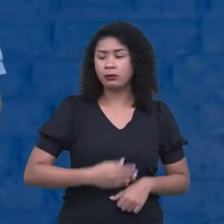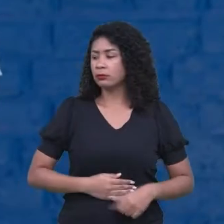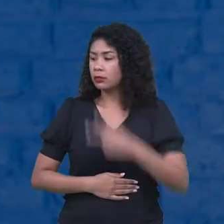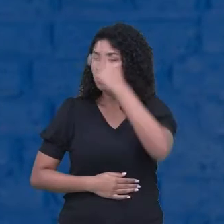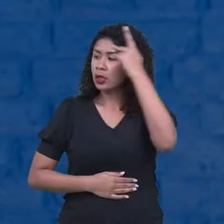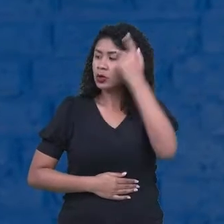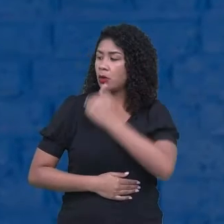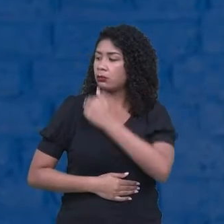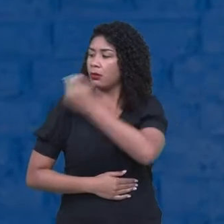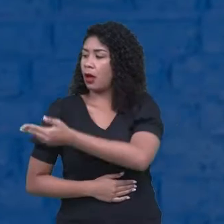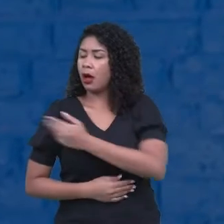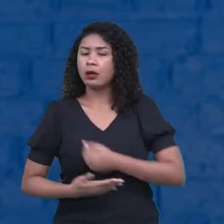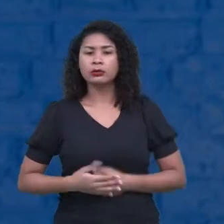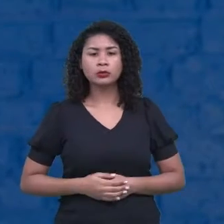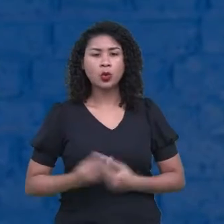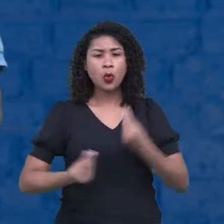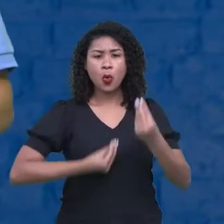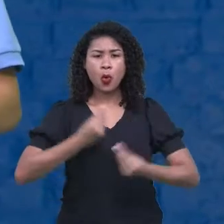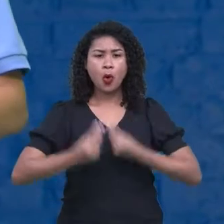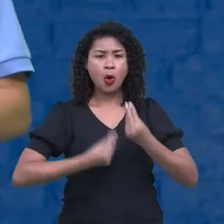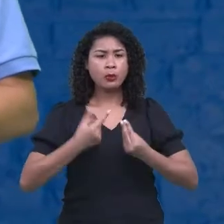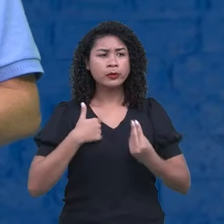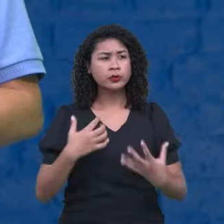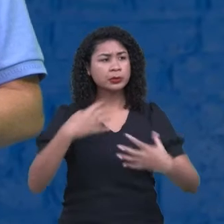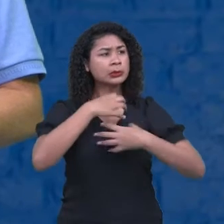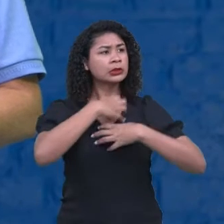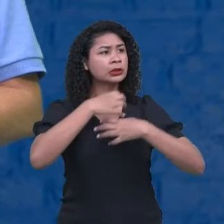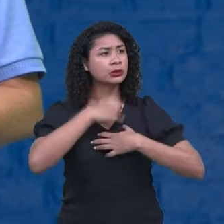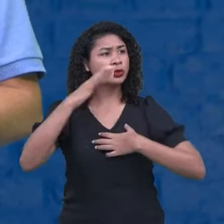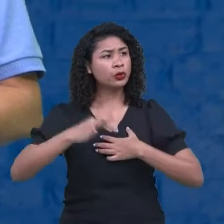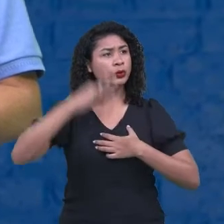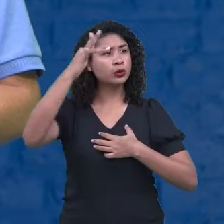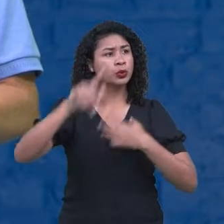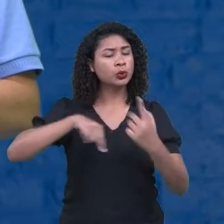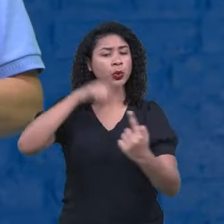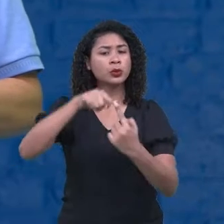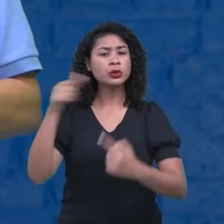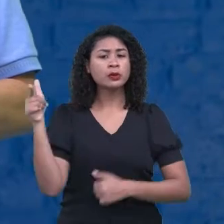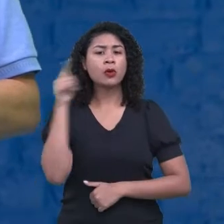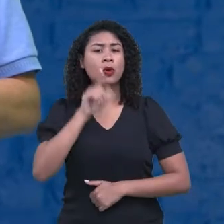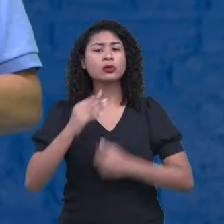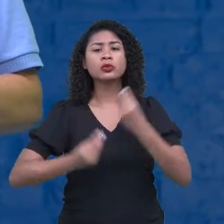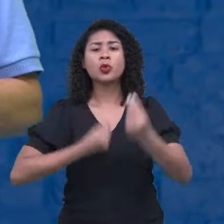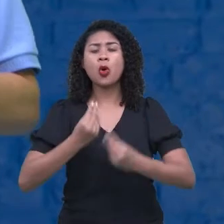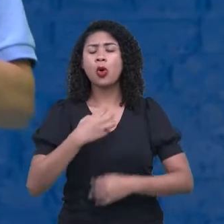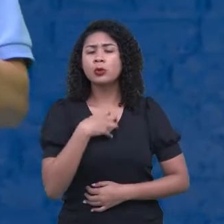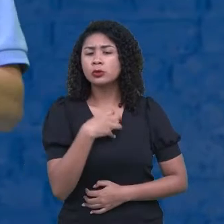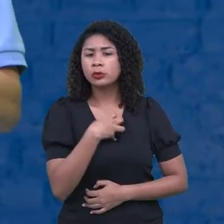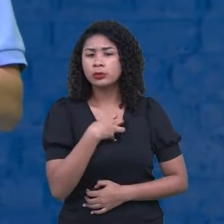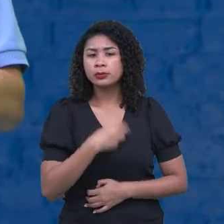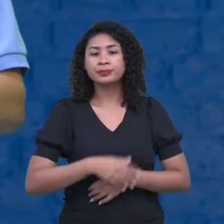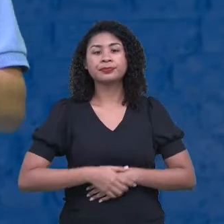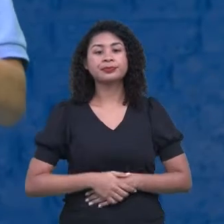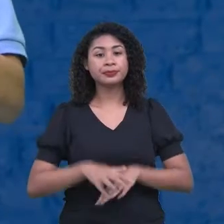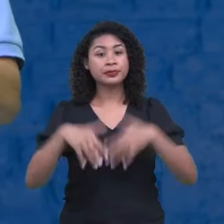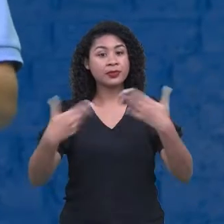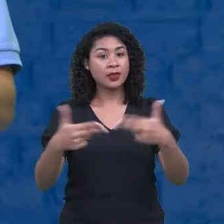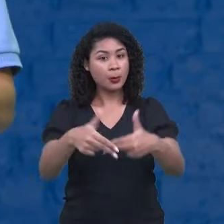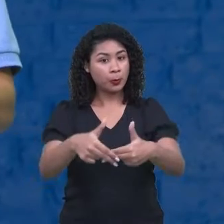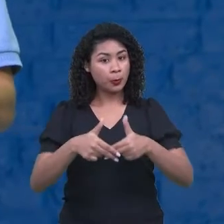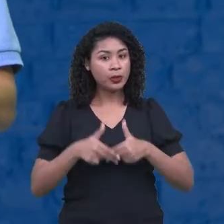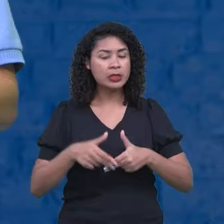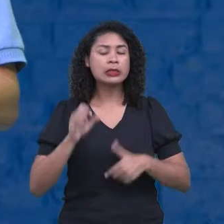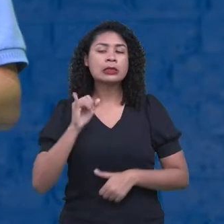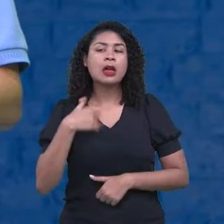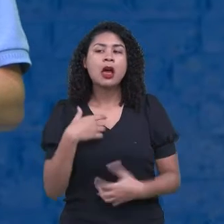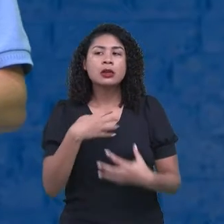vou me sentir quando vou realizar o meu projeto de vida? Então, a partir daí, se eu me sinto feliz, se eu estou